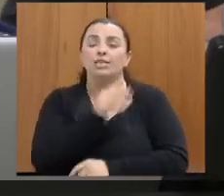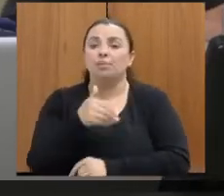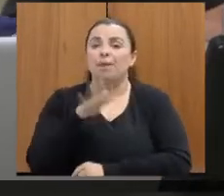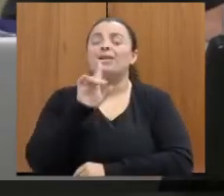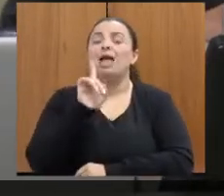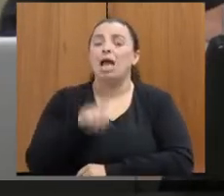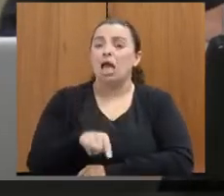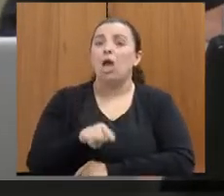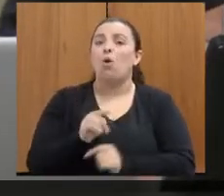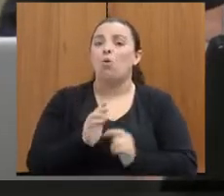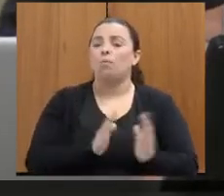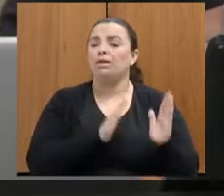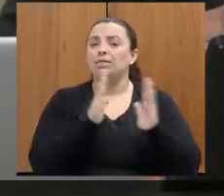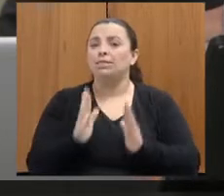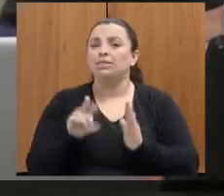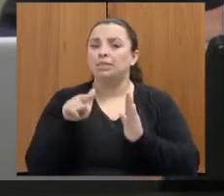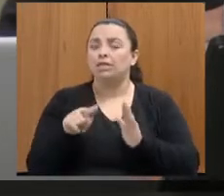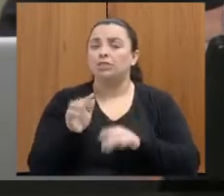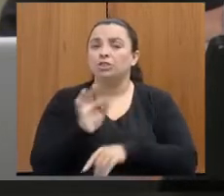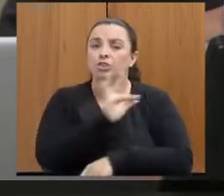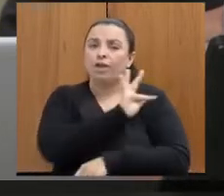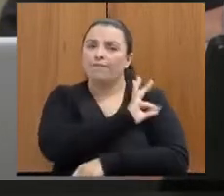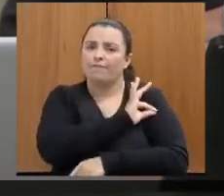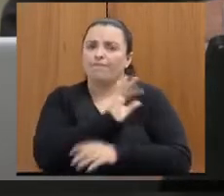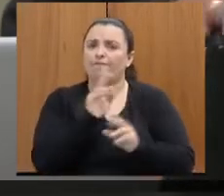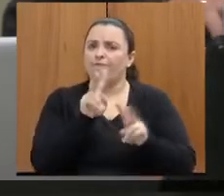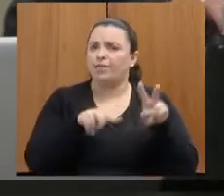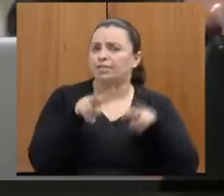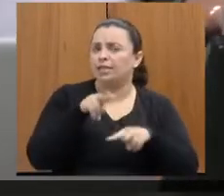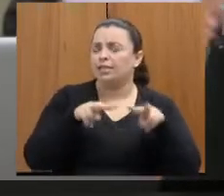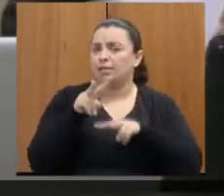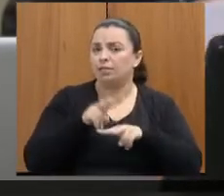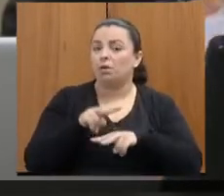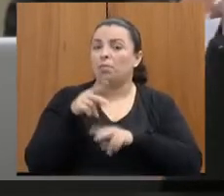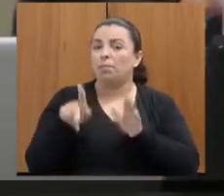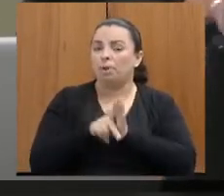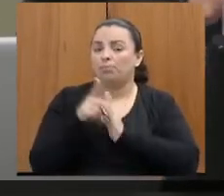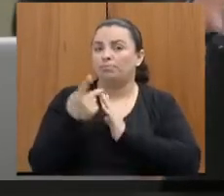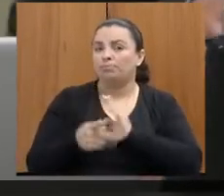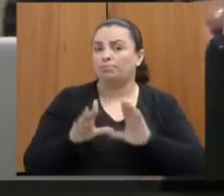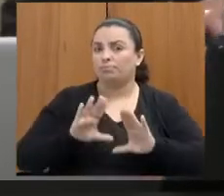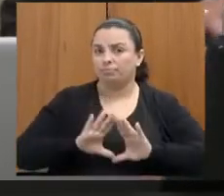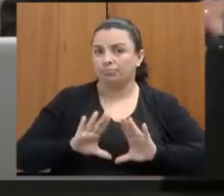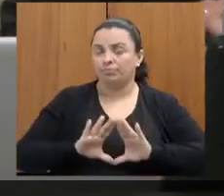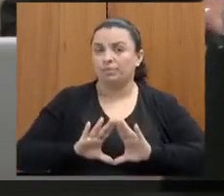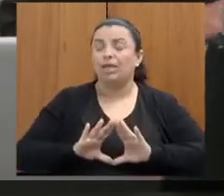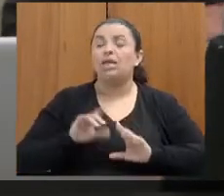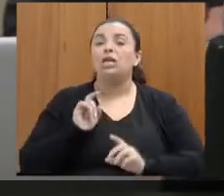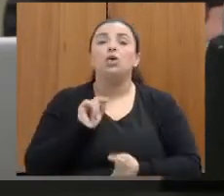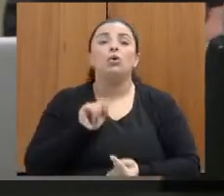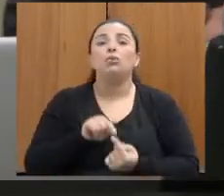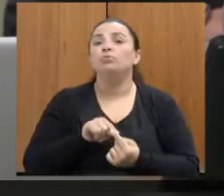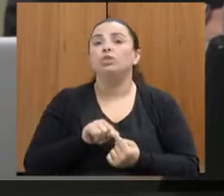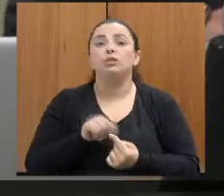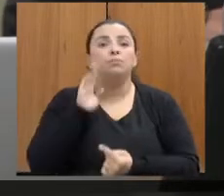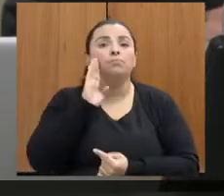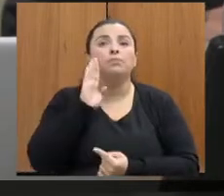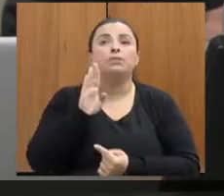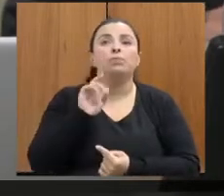aqui da Assembleia Legislativa de Minas Gerais, cujo nosso principal objetivo